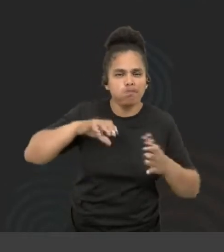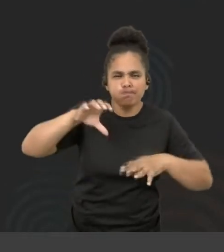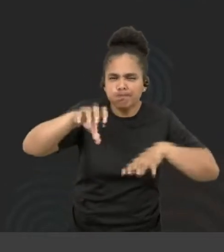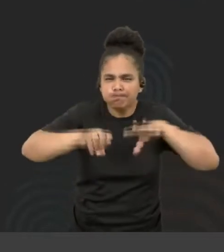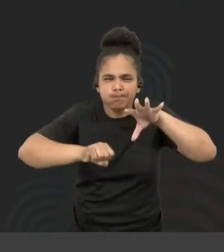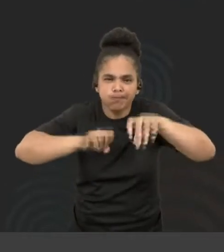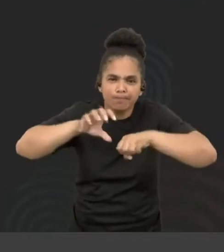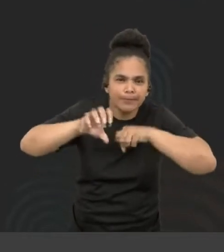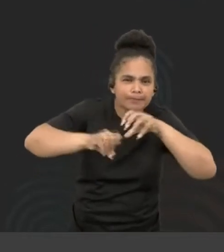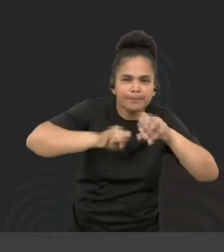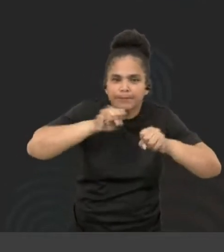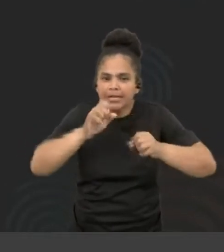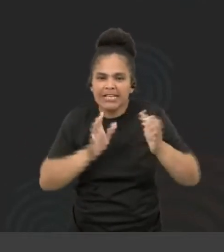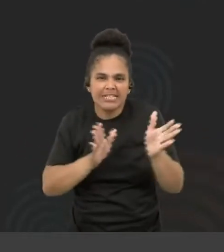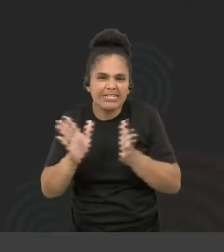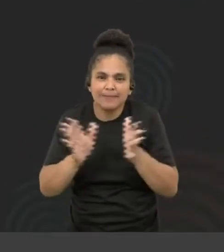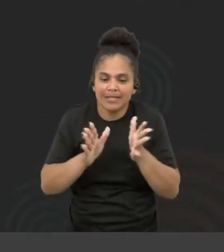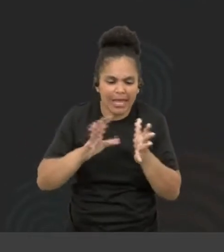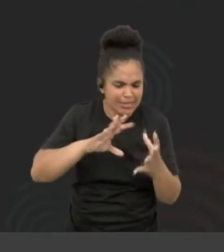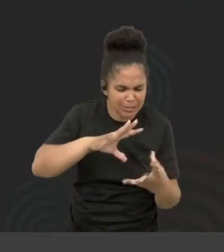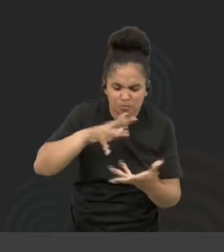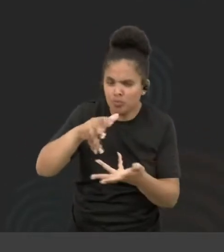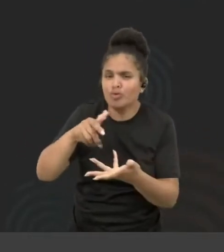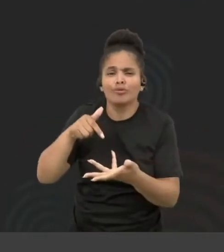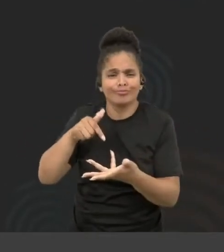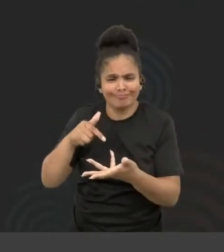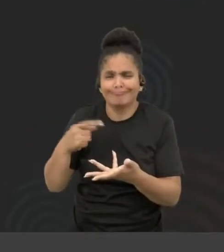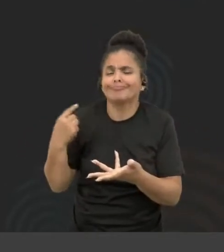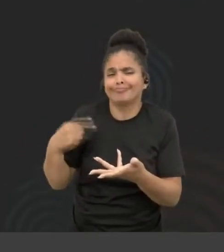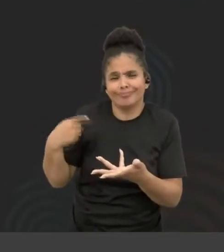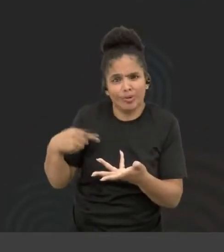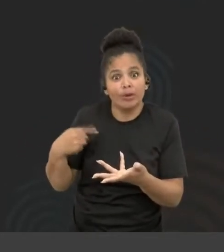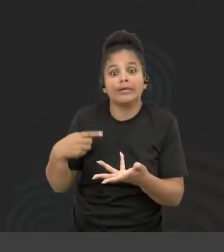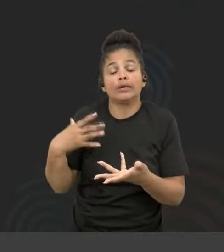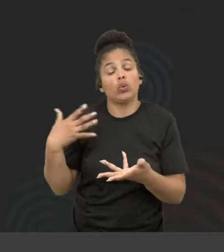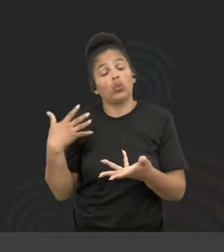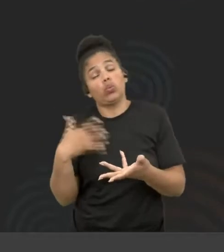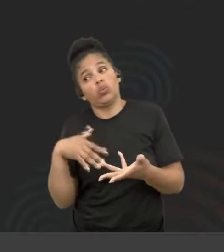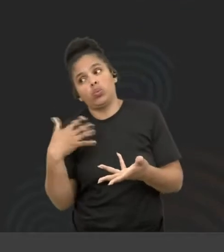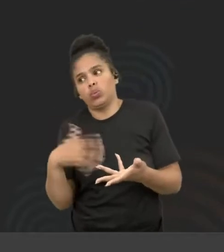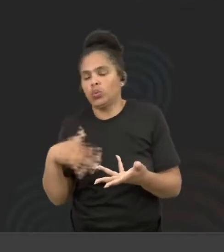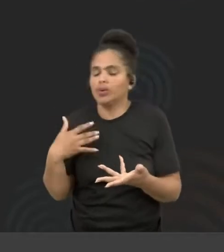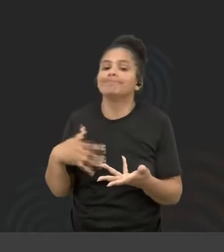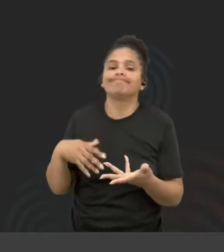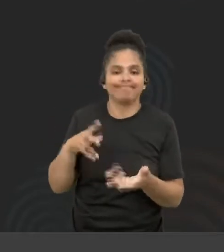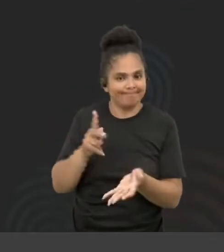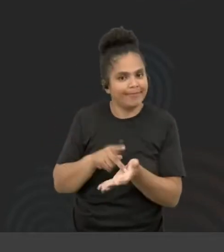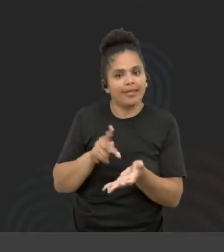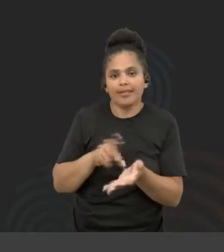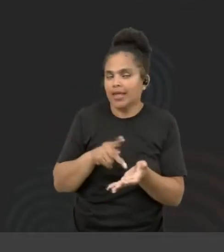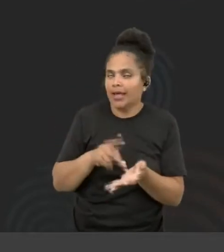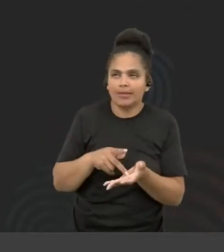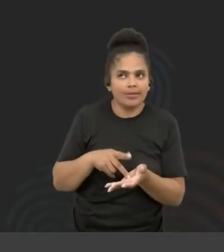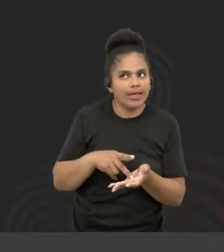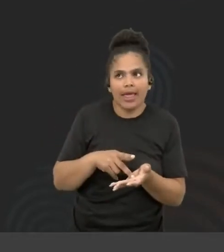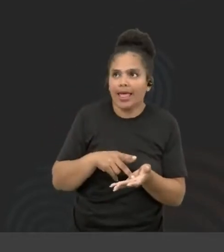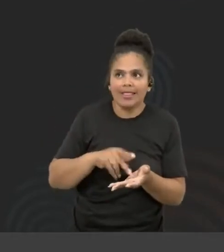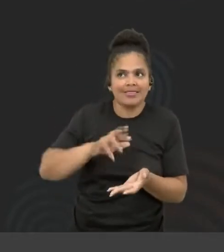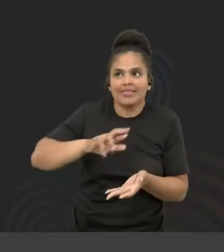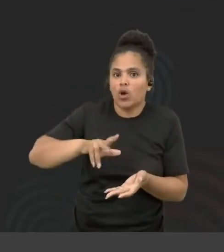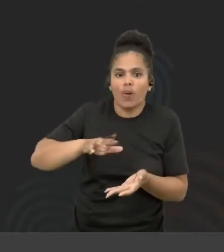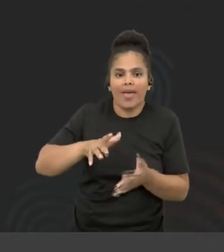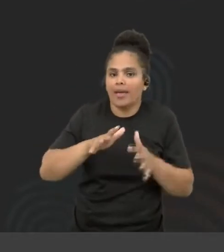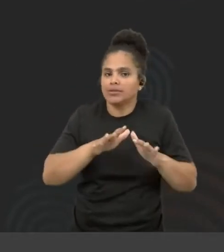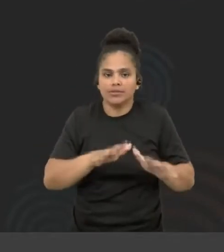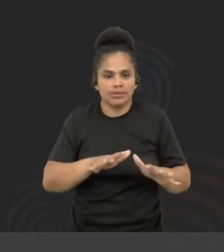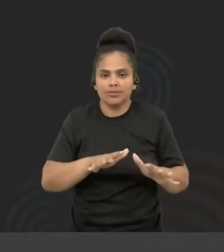de acessibilizar esse mundinho aí, porque a coisa realmente não está do jeitinho